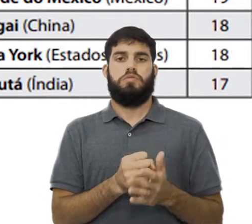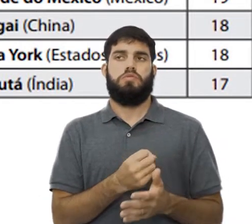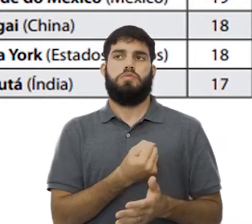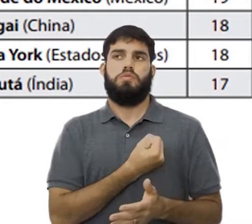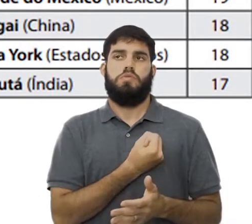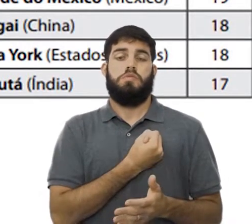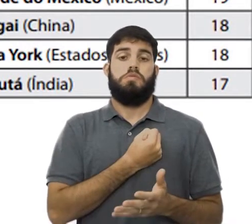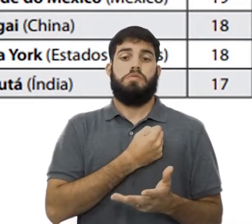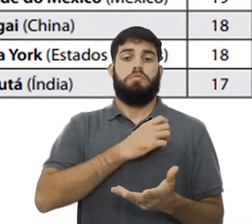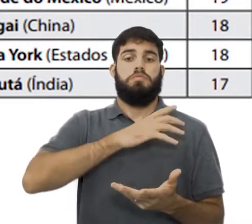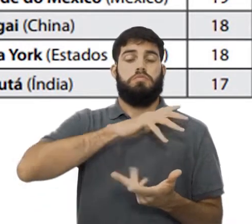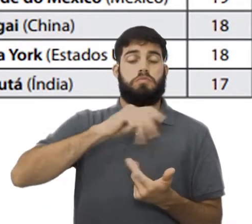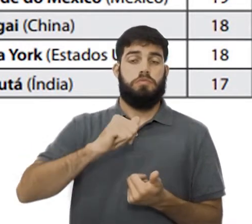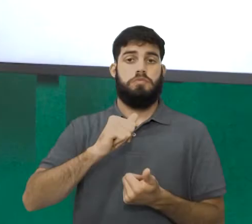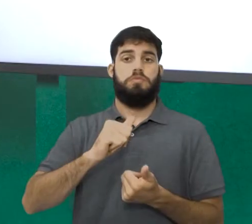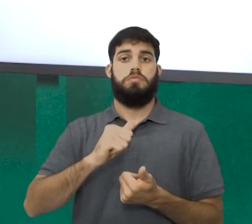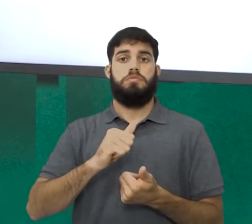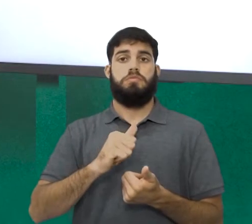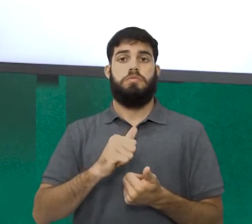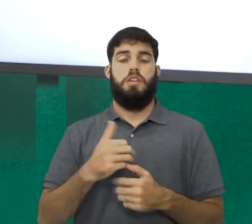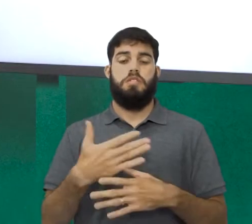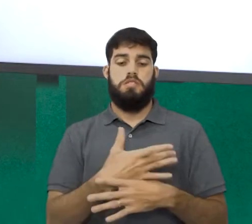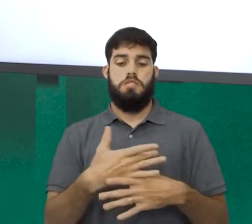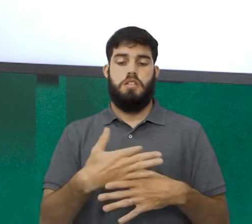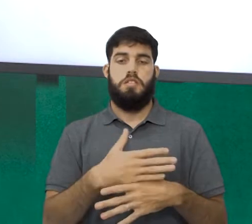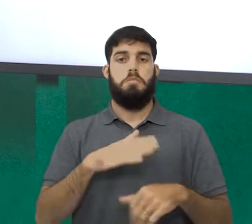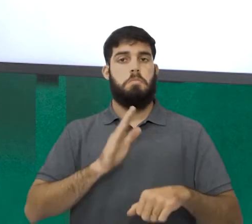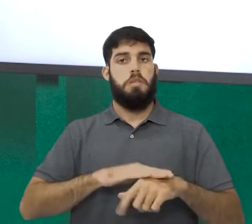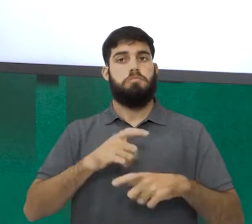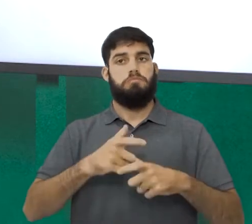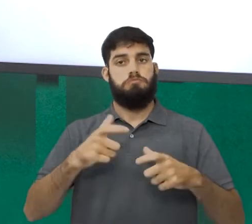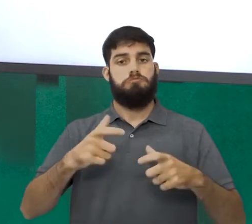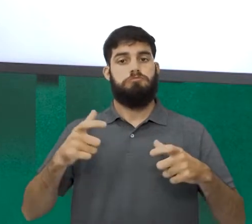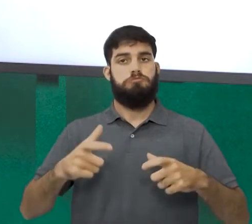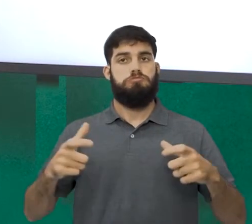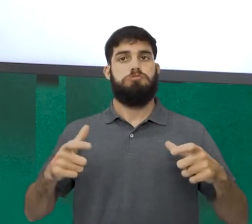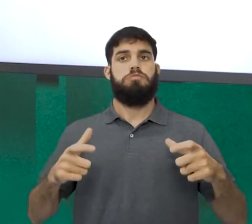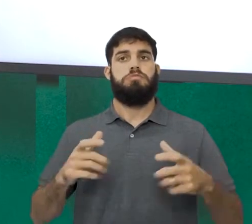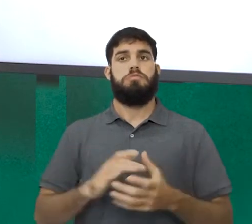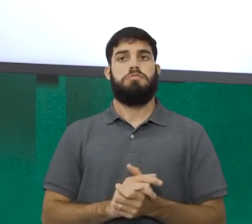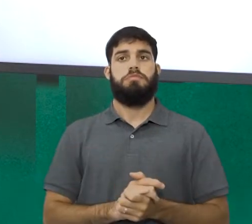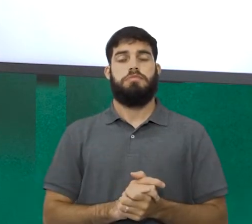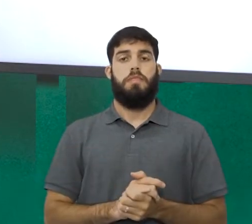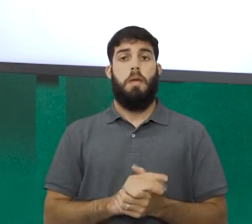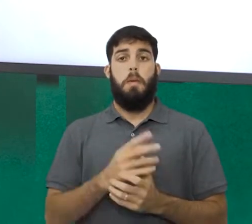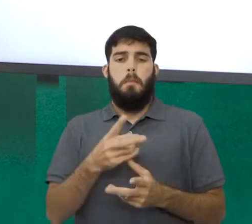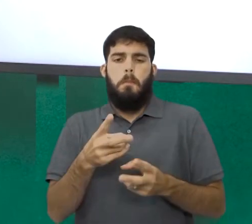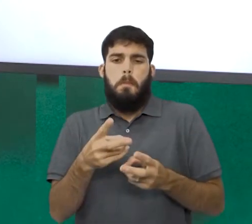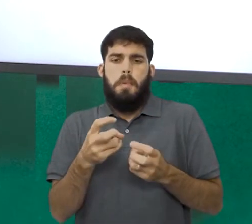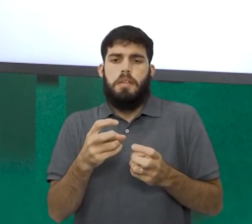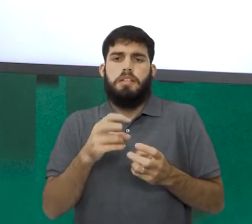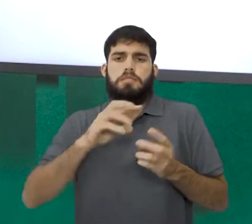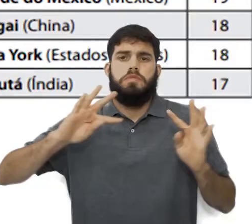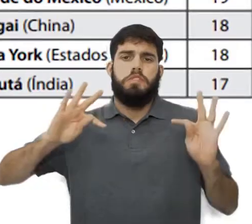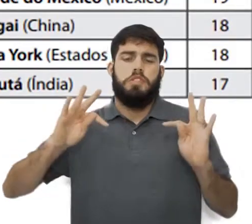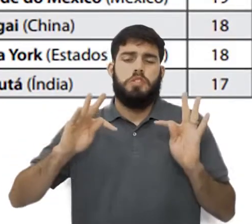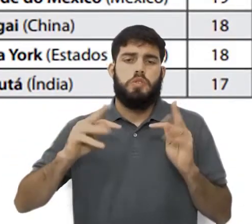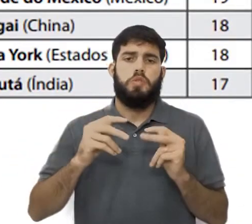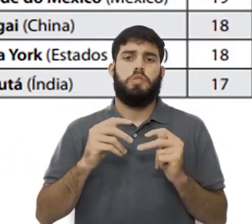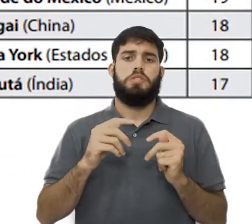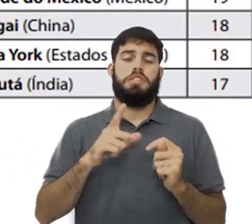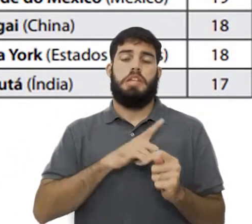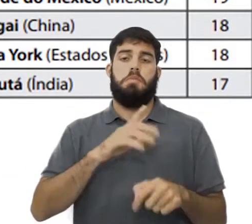com as cidades mais populosas, megacidades e vejam que todas elas têm mais